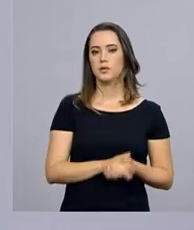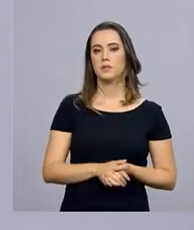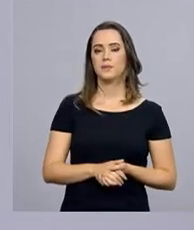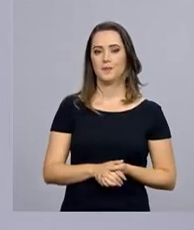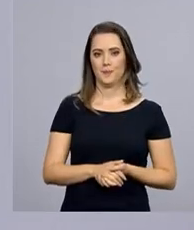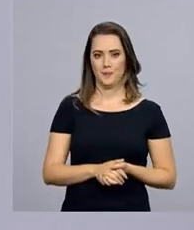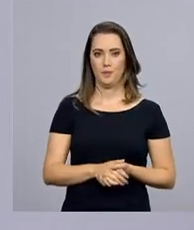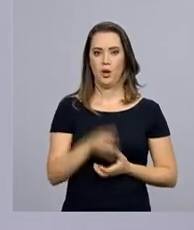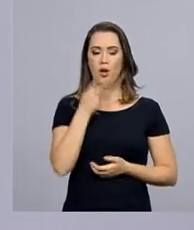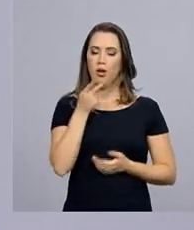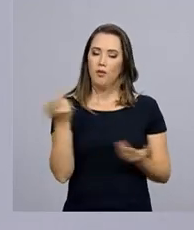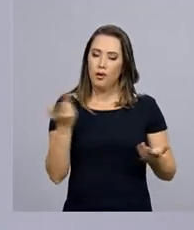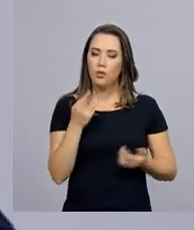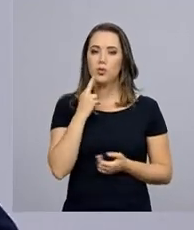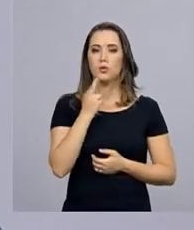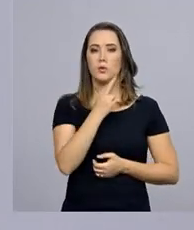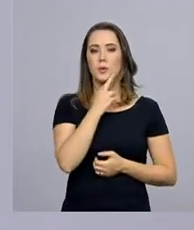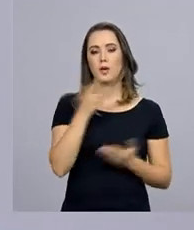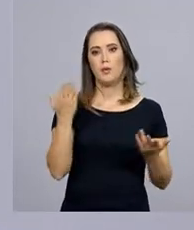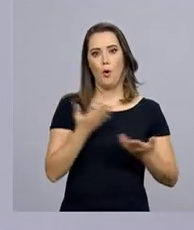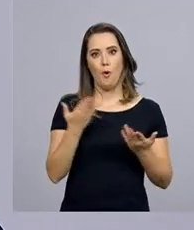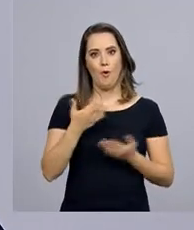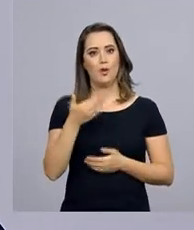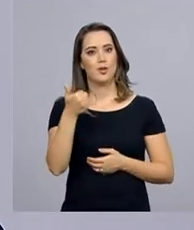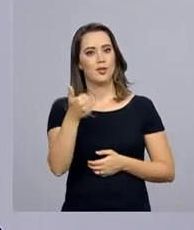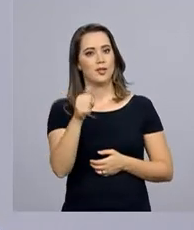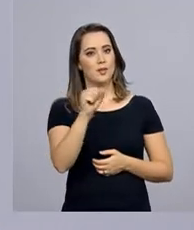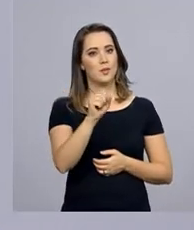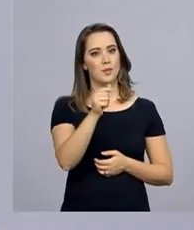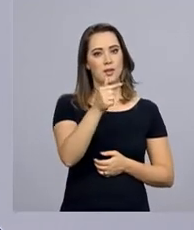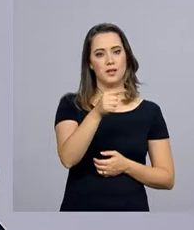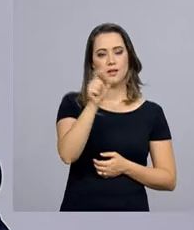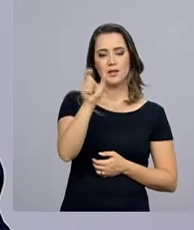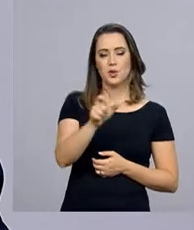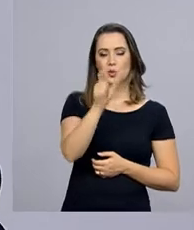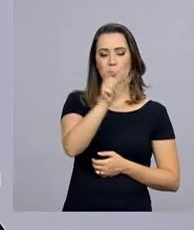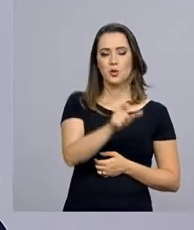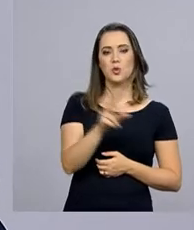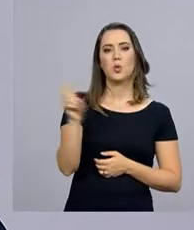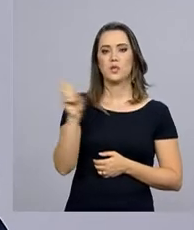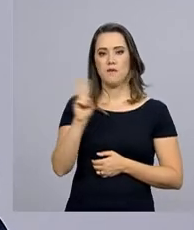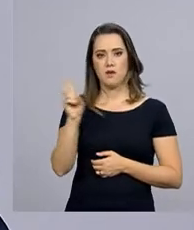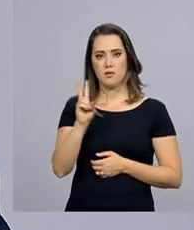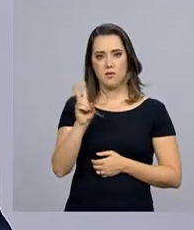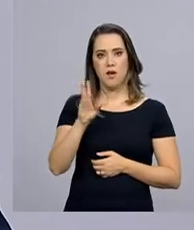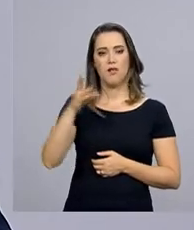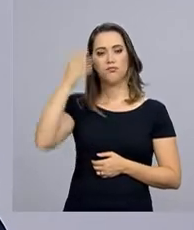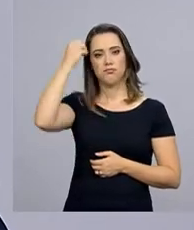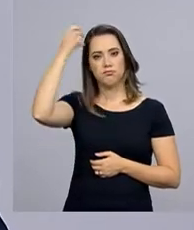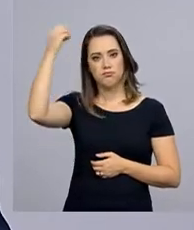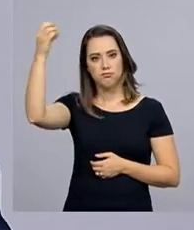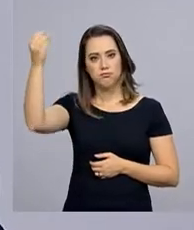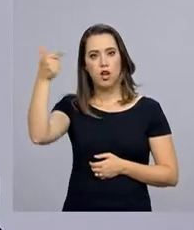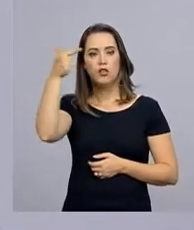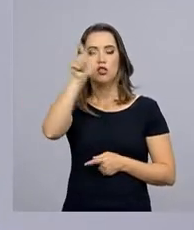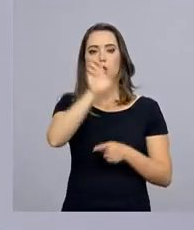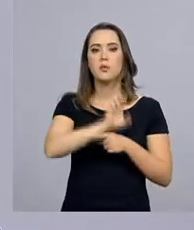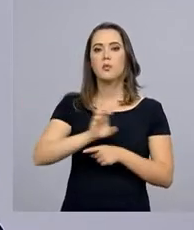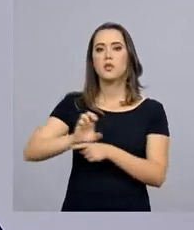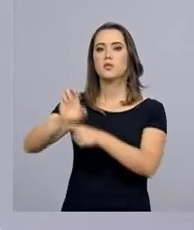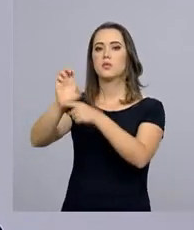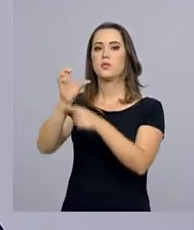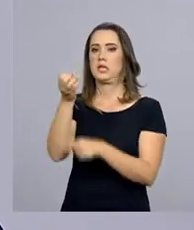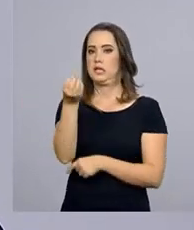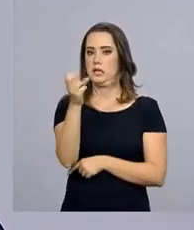situação em Roraima, hoje, 187 venezuelanos deixaram o Estado em mais uma etapa da interiorização. 65